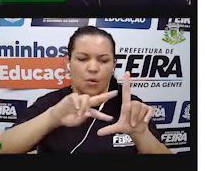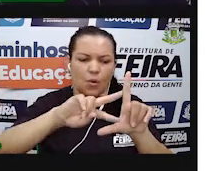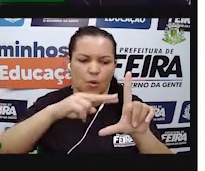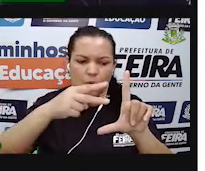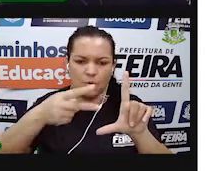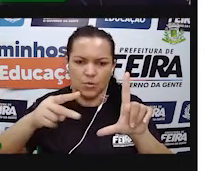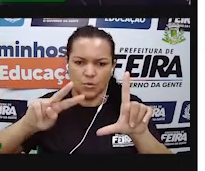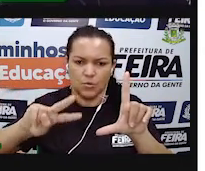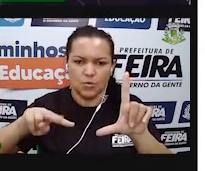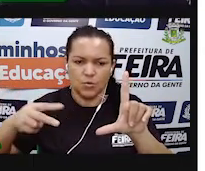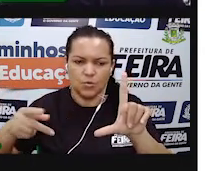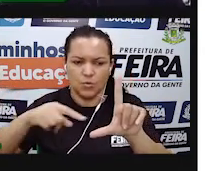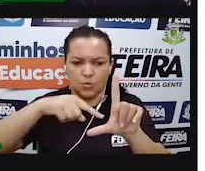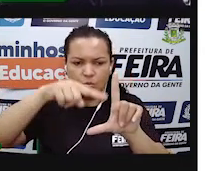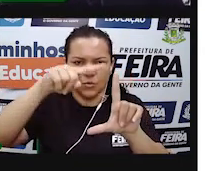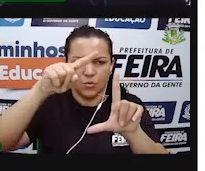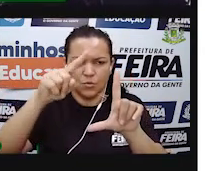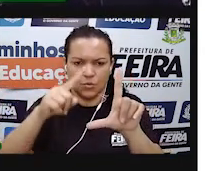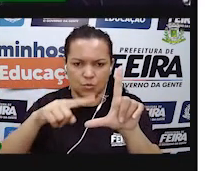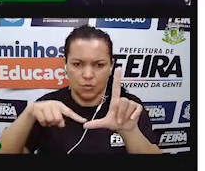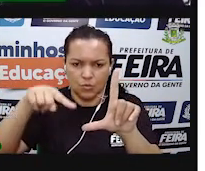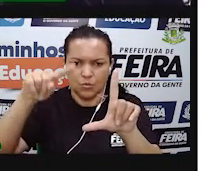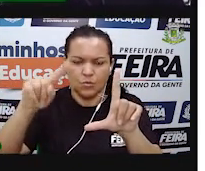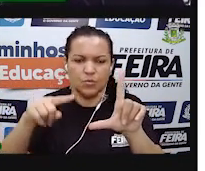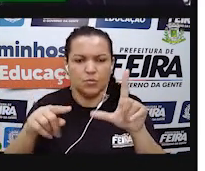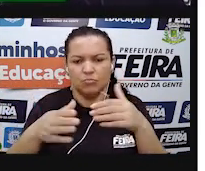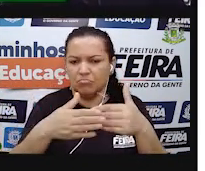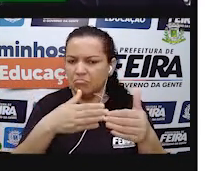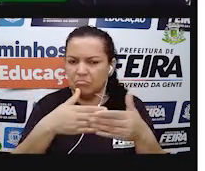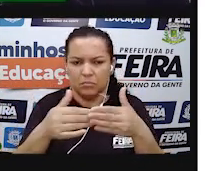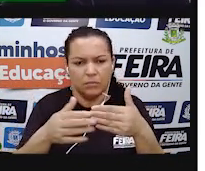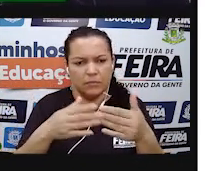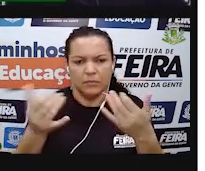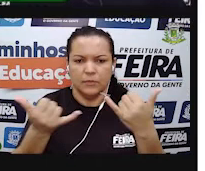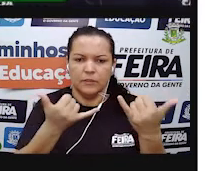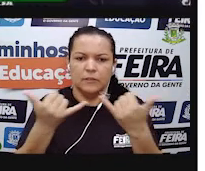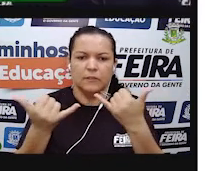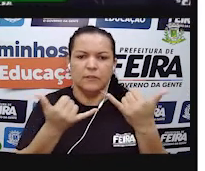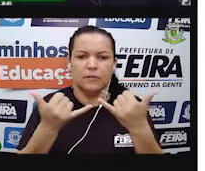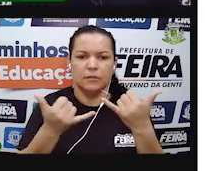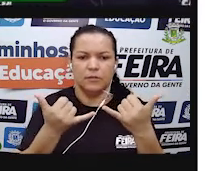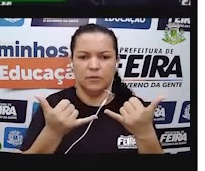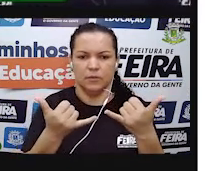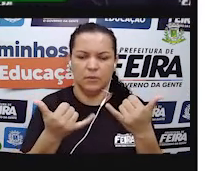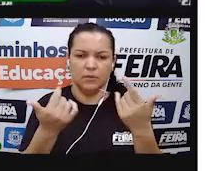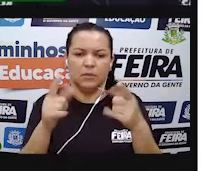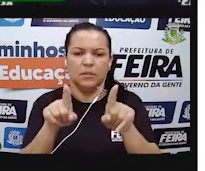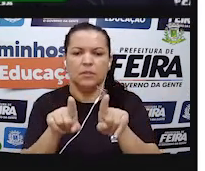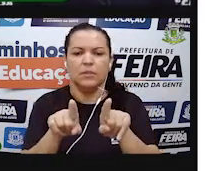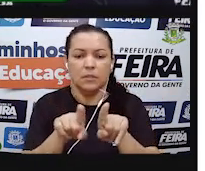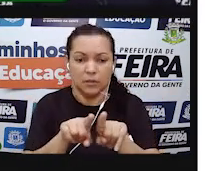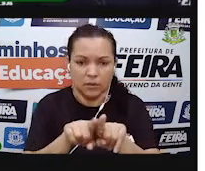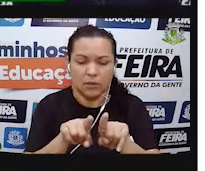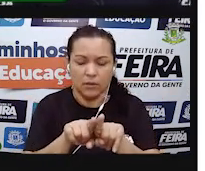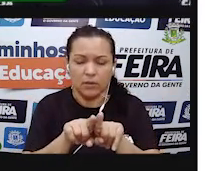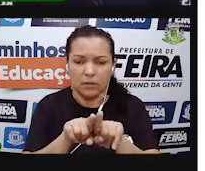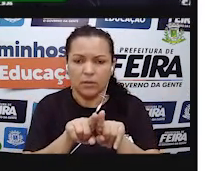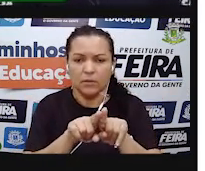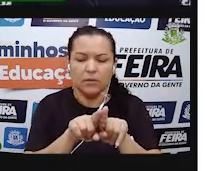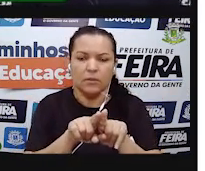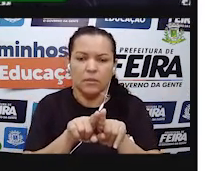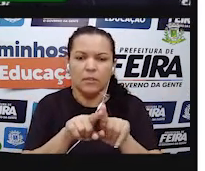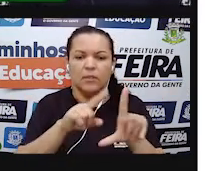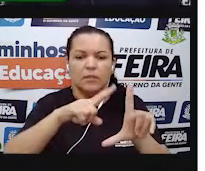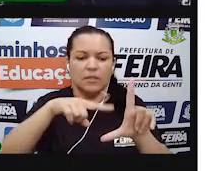é um gráfico que vem apresentado com uma linha, né? Geralmente essas linhas sobem ou descem, a depender do tipo de informação, né?